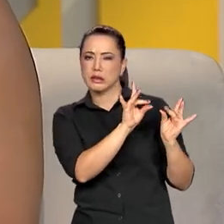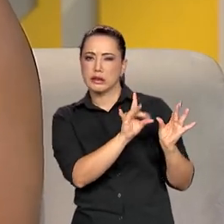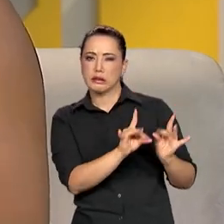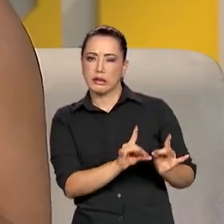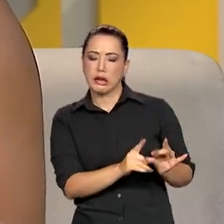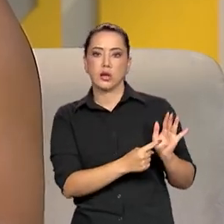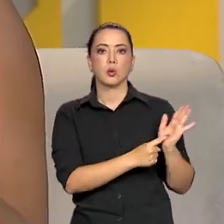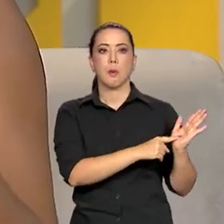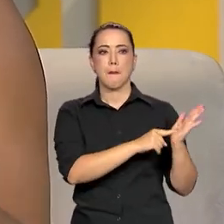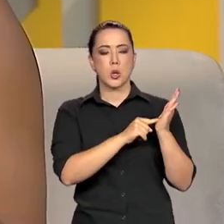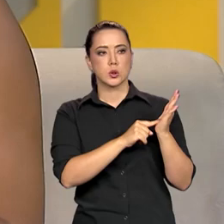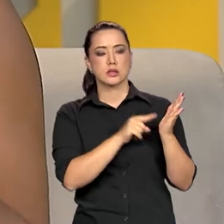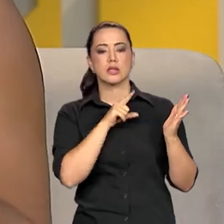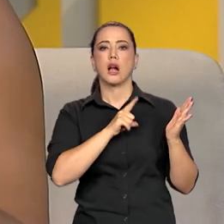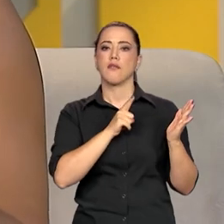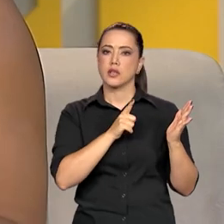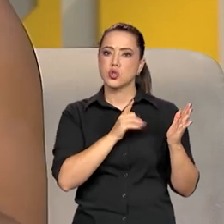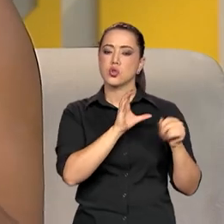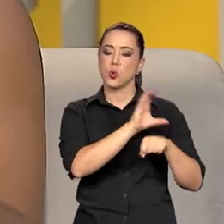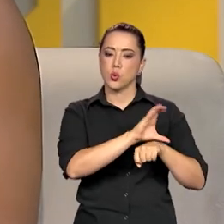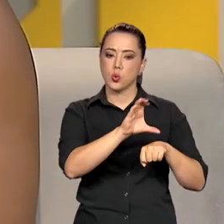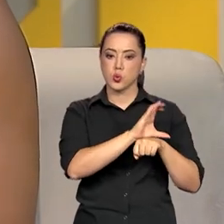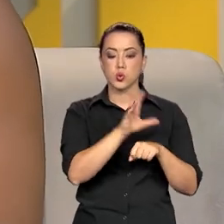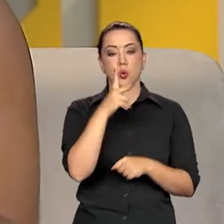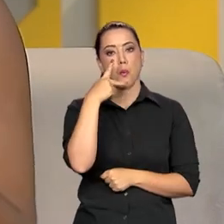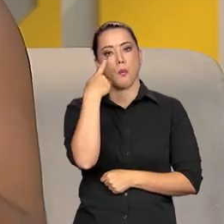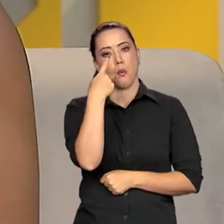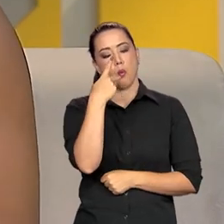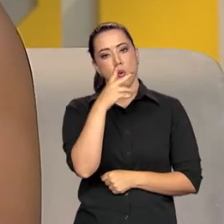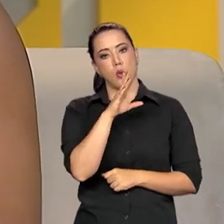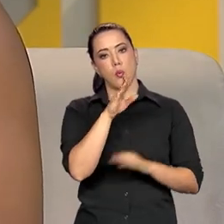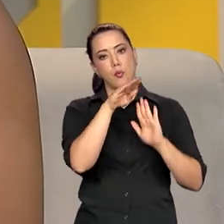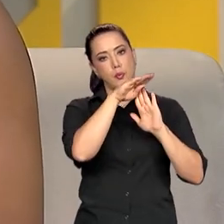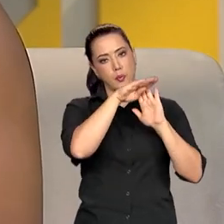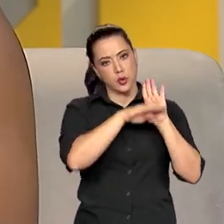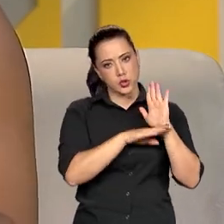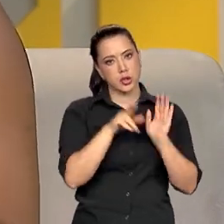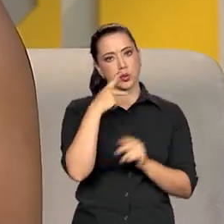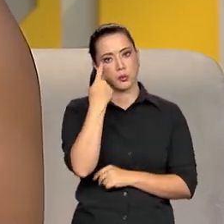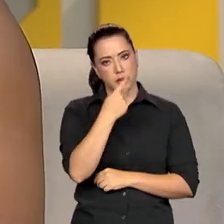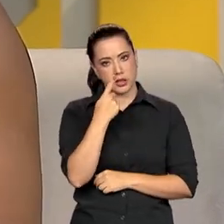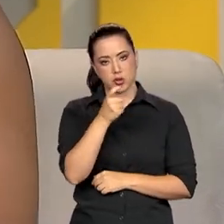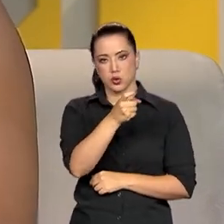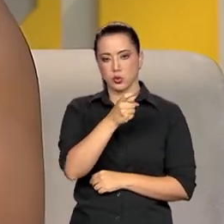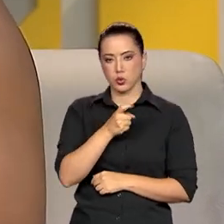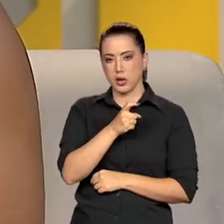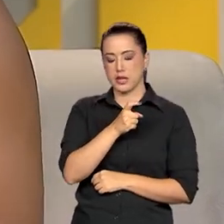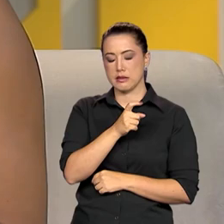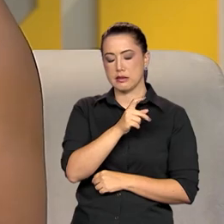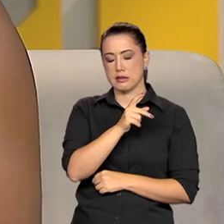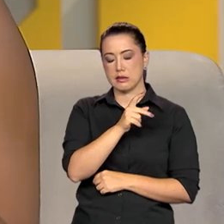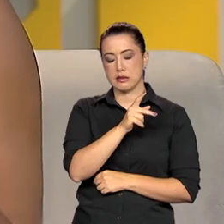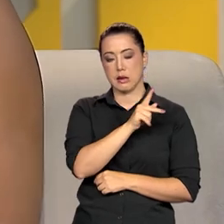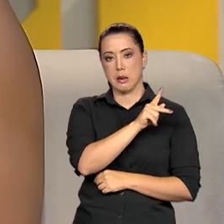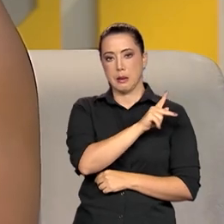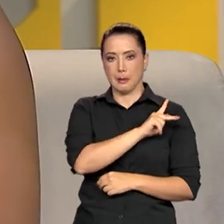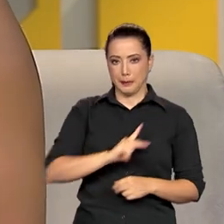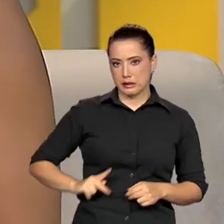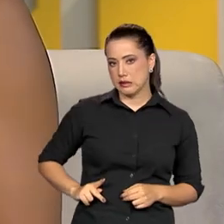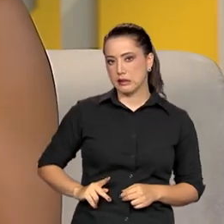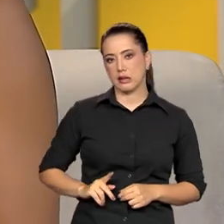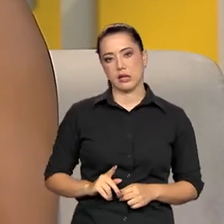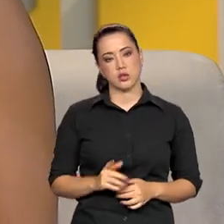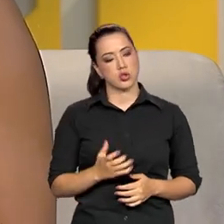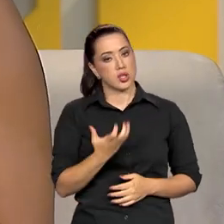mostrava que tinha em curso um projeto político do ex-presidente, que não era literalmente cuidar das